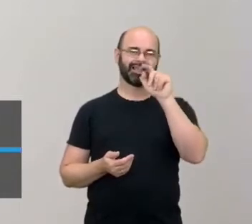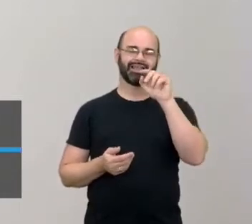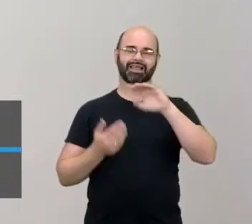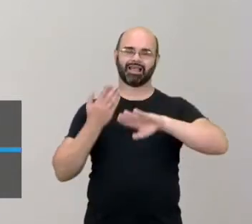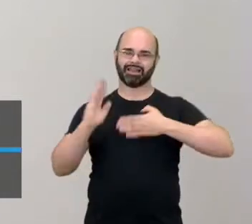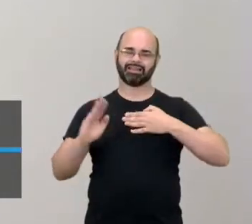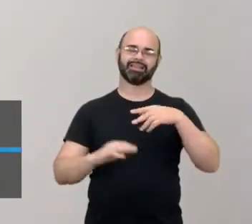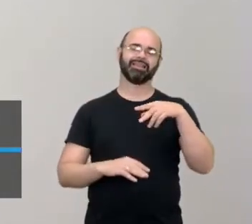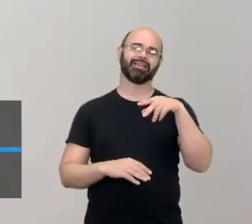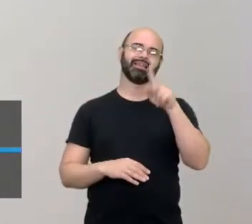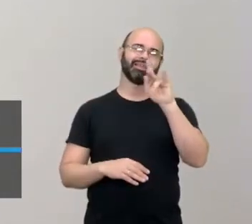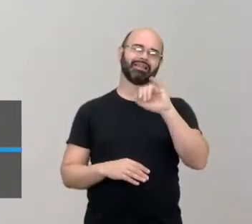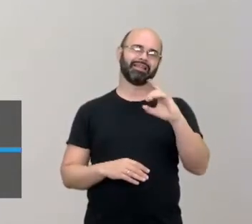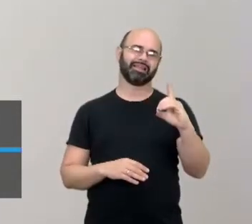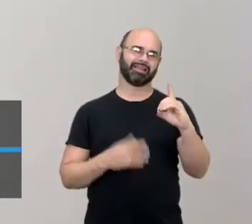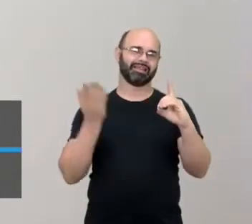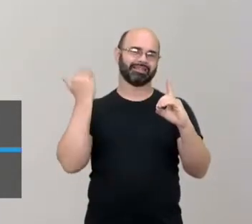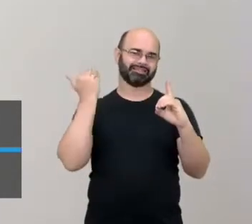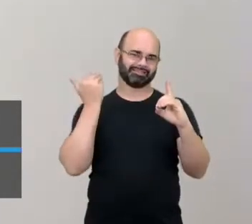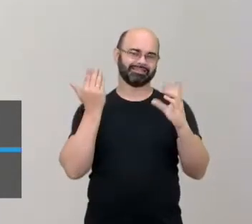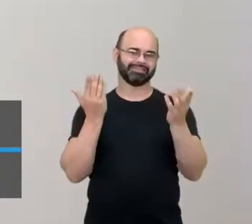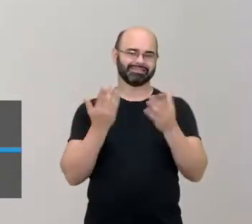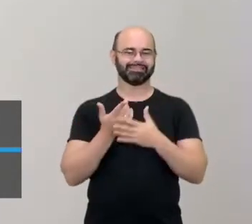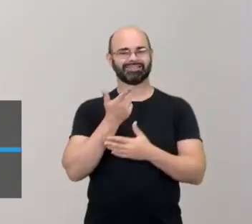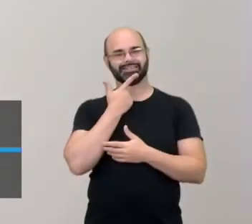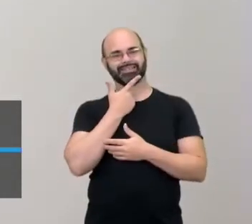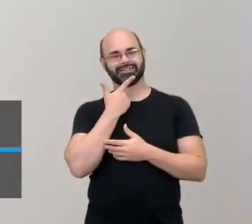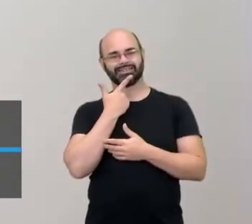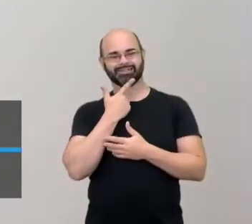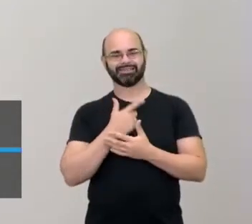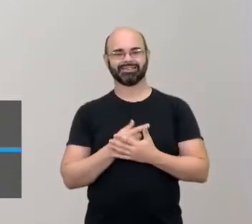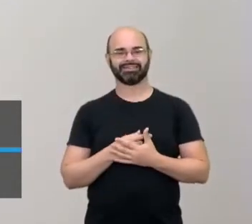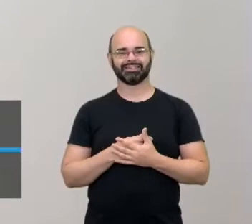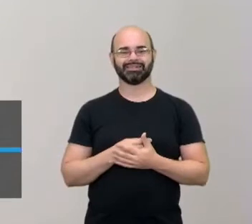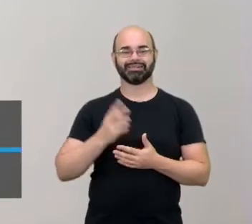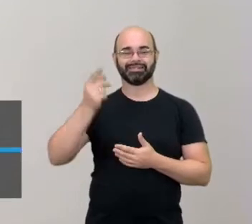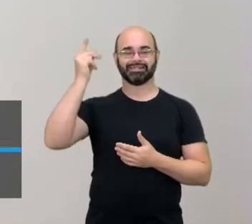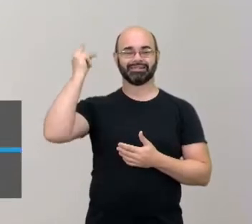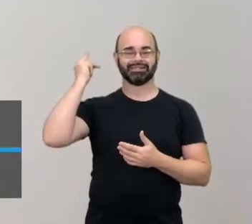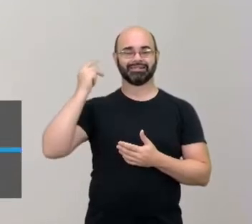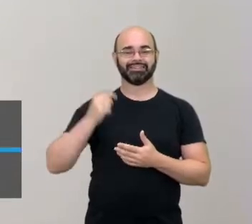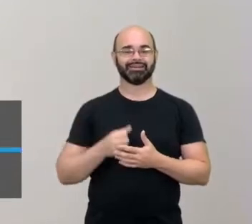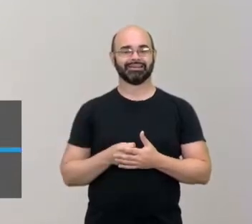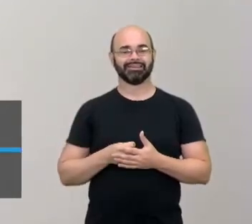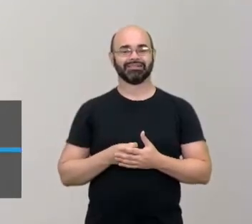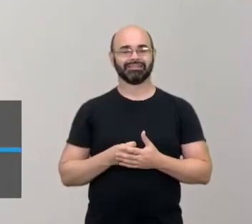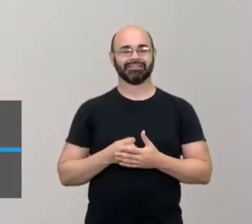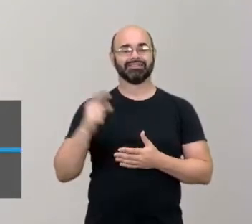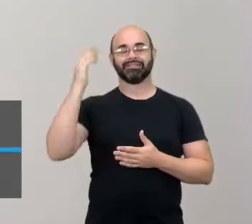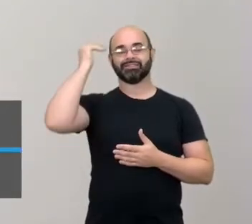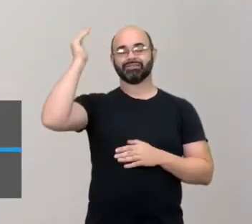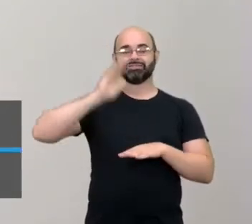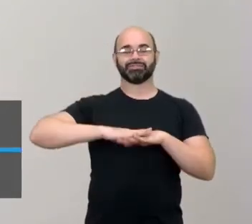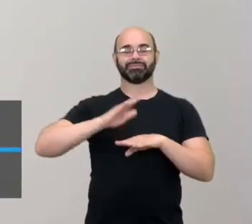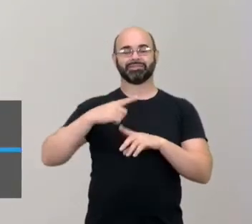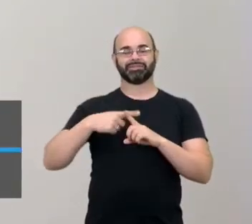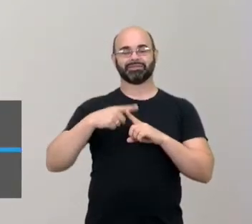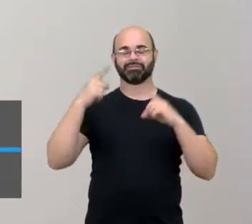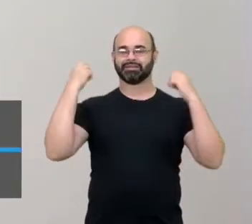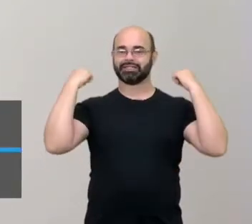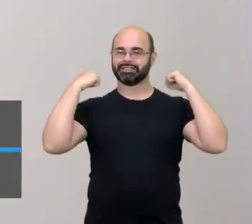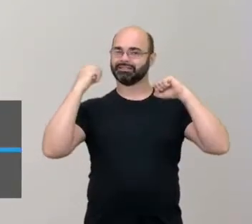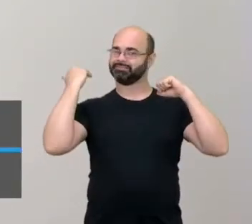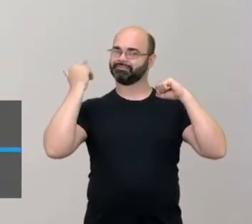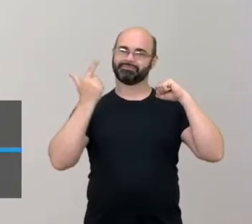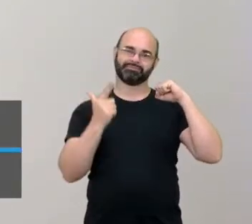época, que é muitos anos atrás, é melhor falar a nossa. Na época nossa, se fala da nossa. Então, era mais famoso, então tinha mais academias e tal.